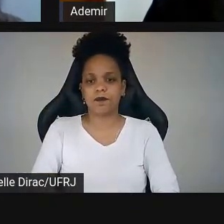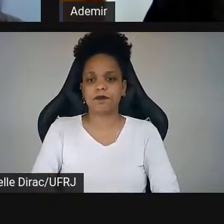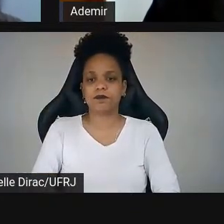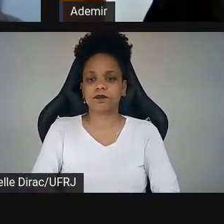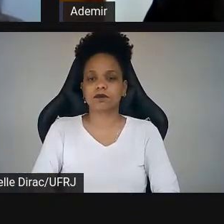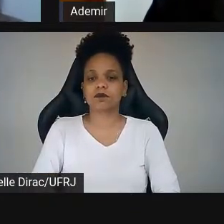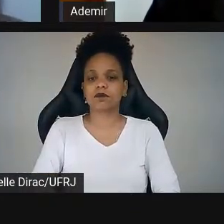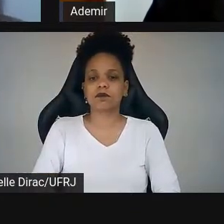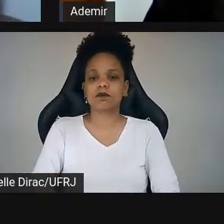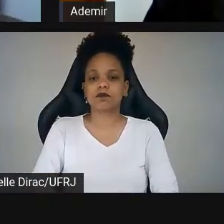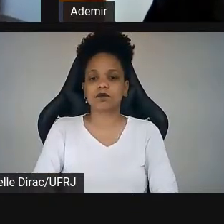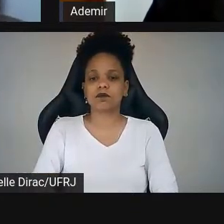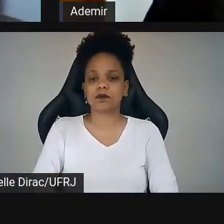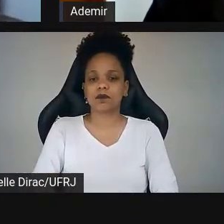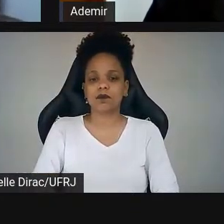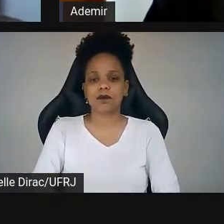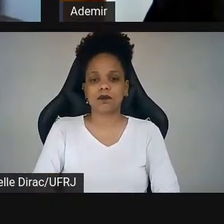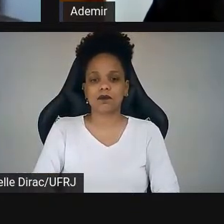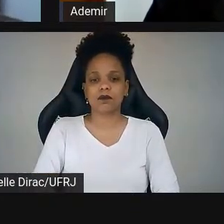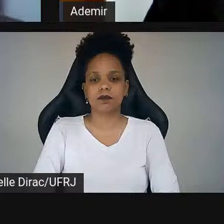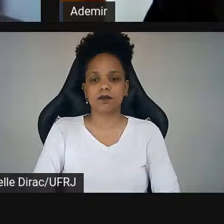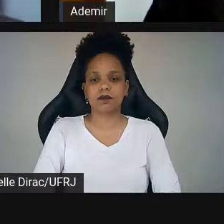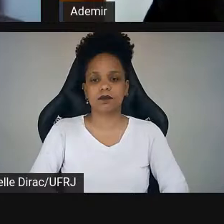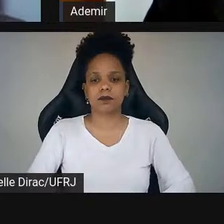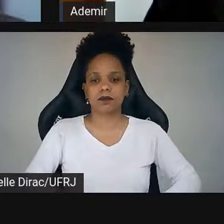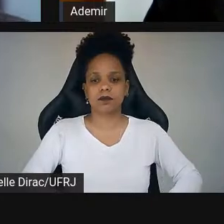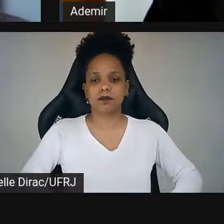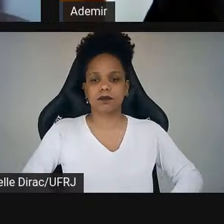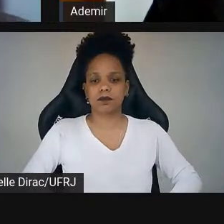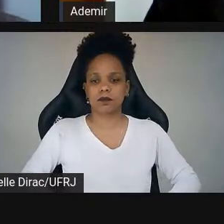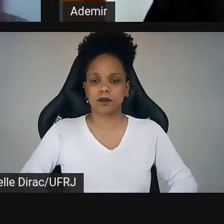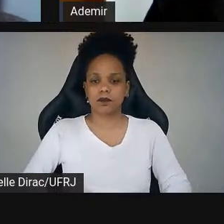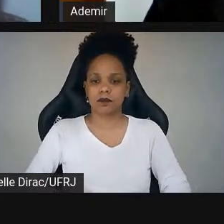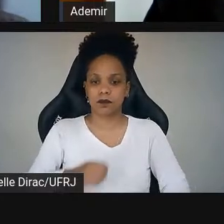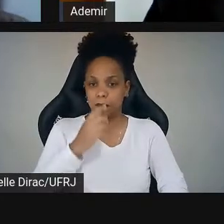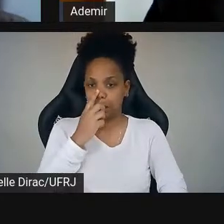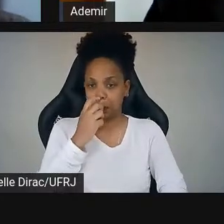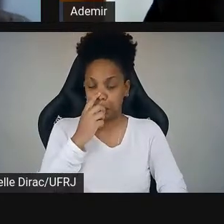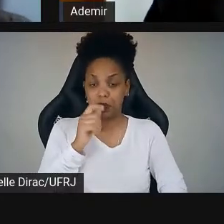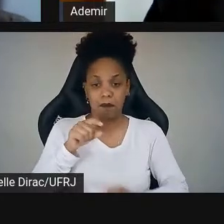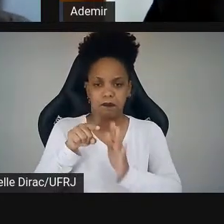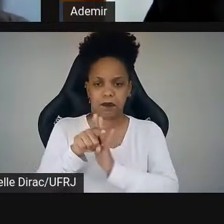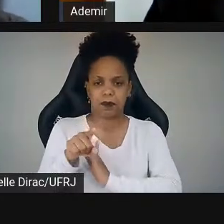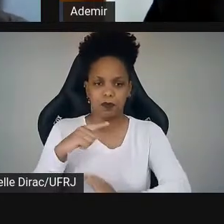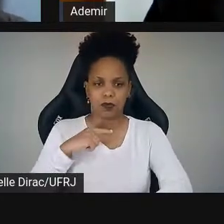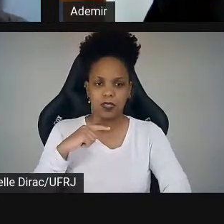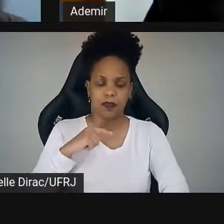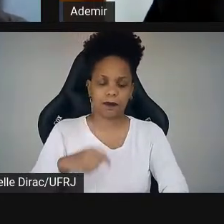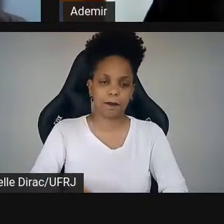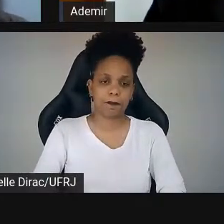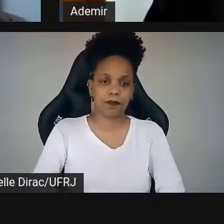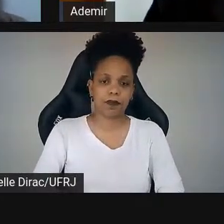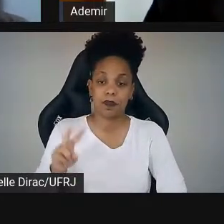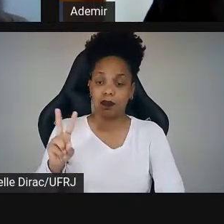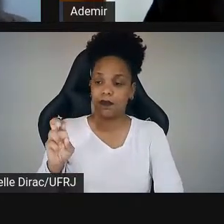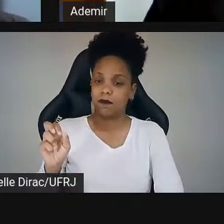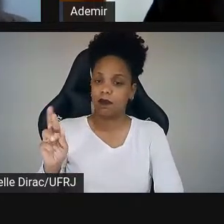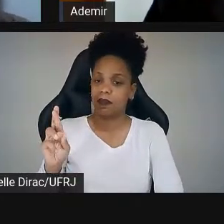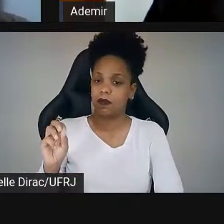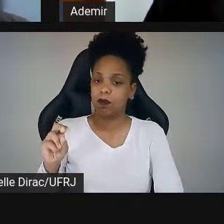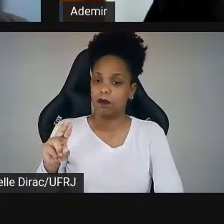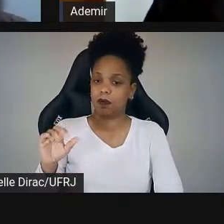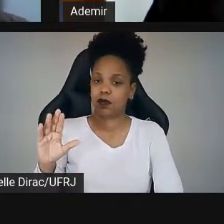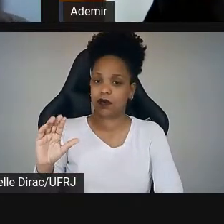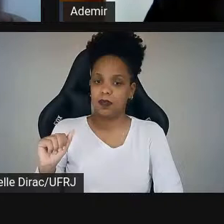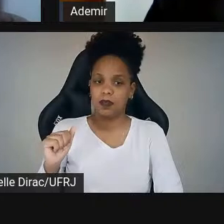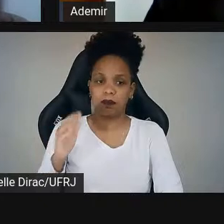A gente tem uma pergunta aqui que, na verdade, é sobre um dos eventos que a nossa comissão organiza, que é a Verônica perguntou quando vai ser o